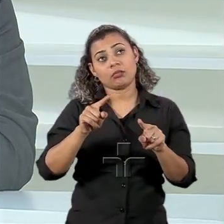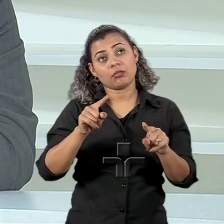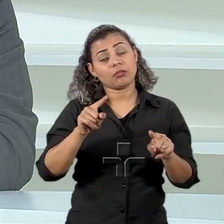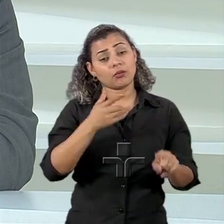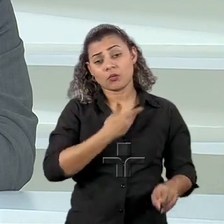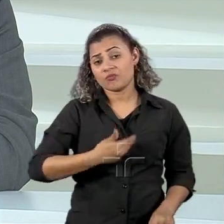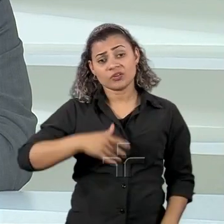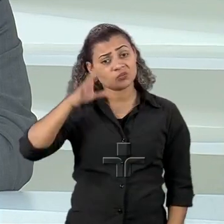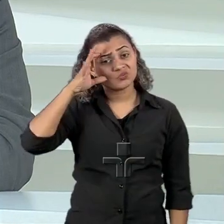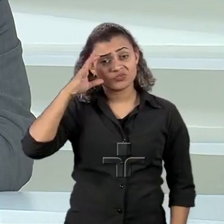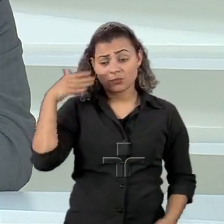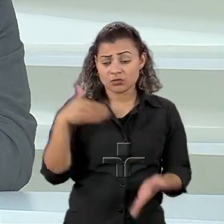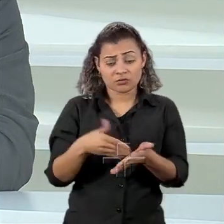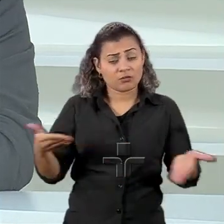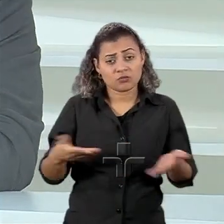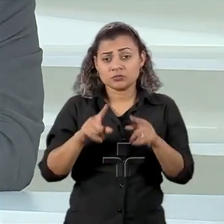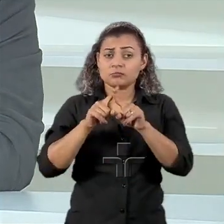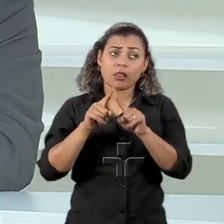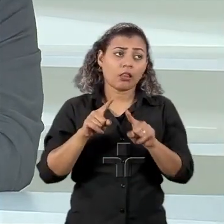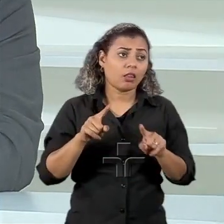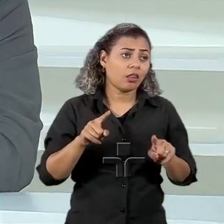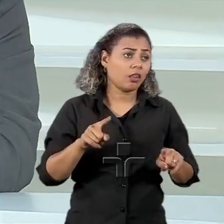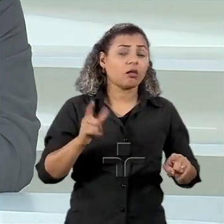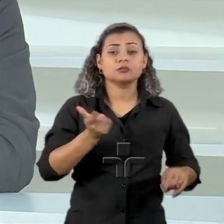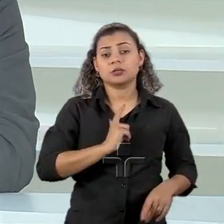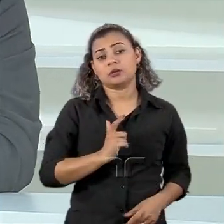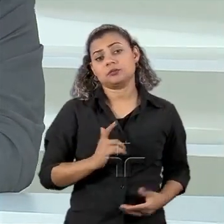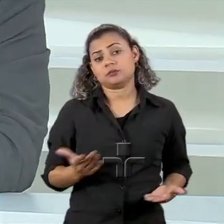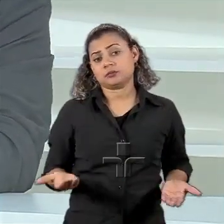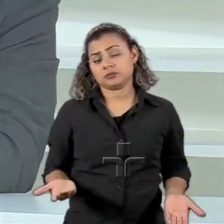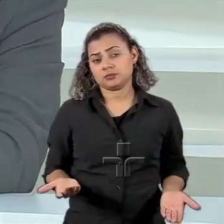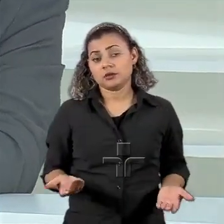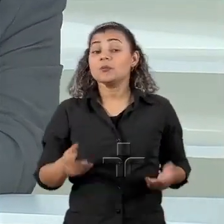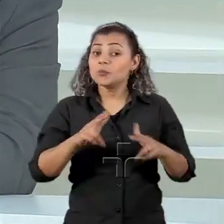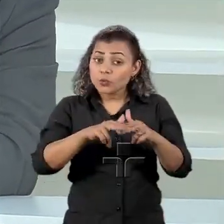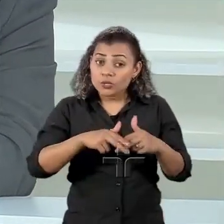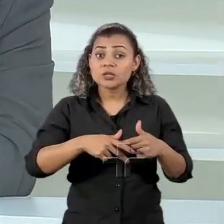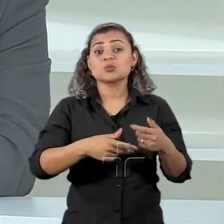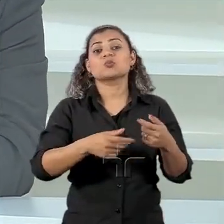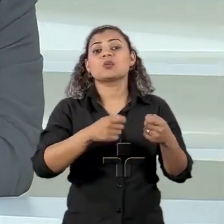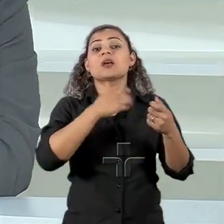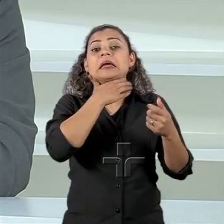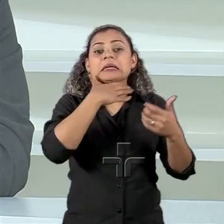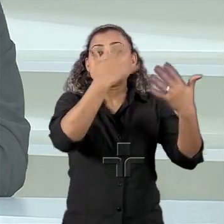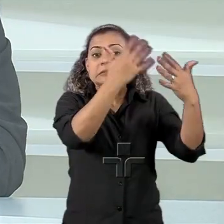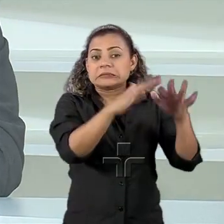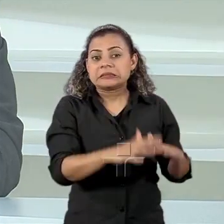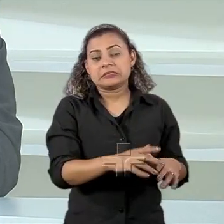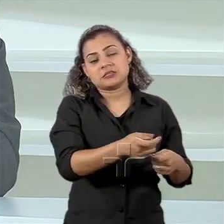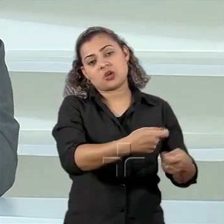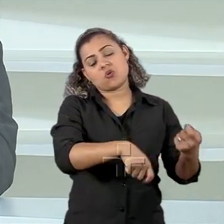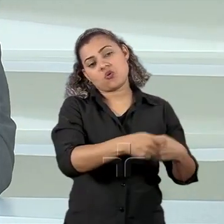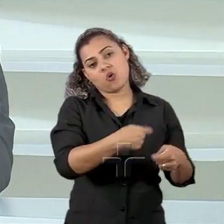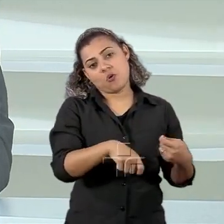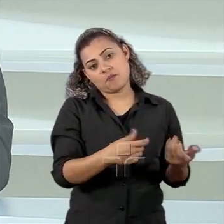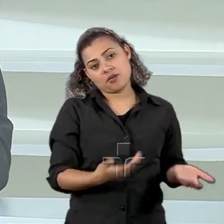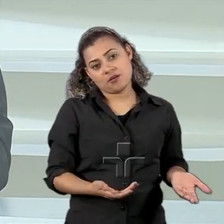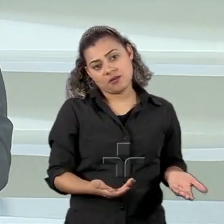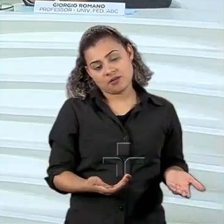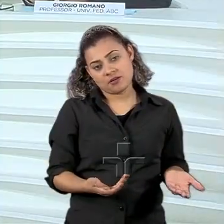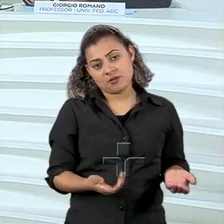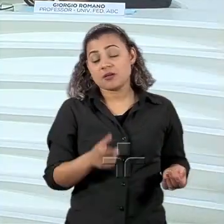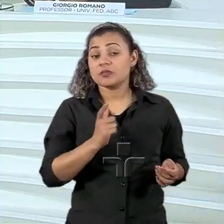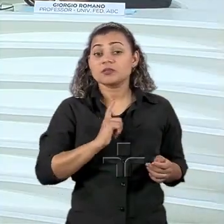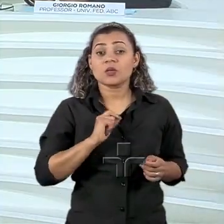Dilma. Quer dizer, isso... E aí é um pouco a crise econômica, quer dizer, que dá menos espaço para a